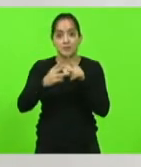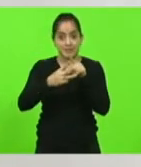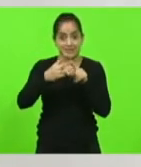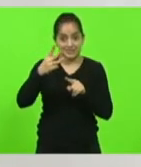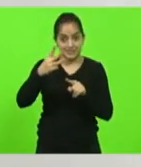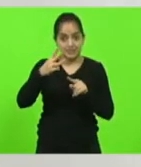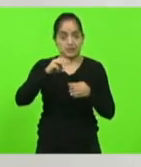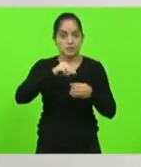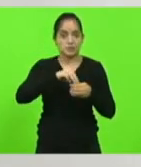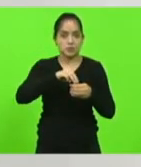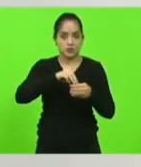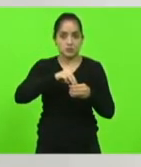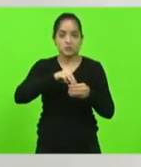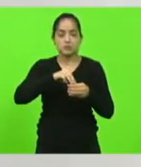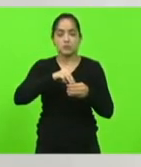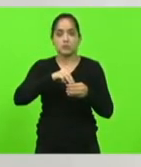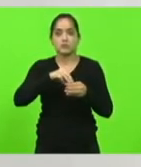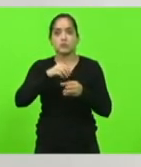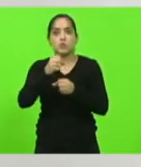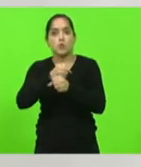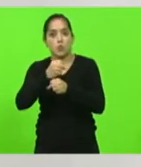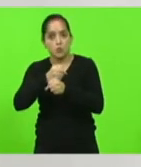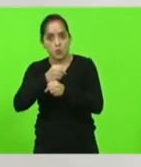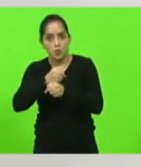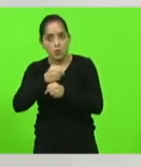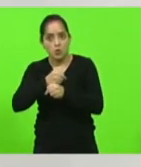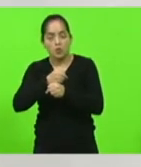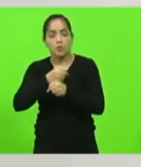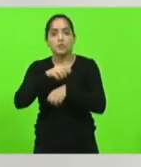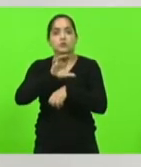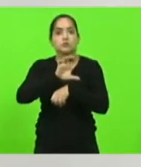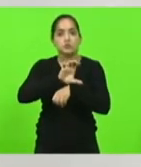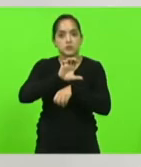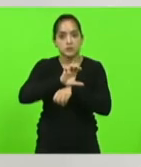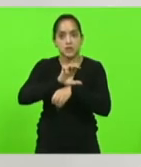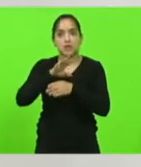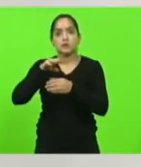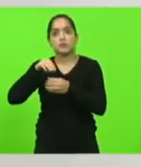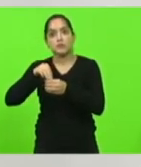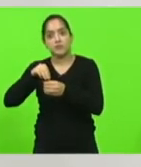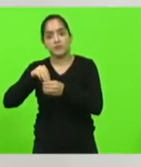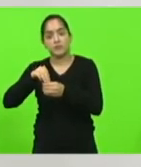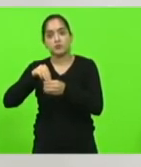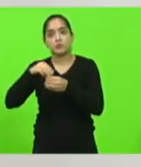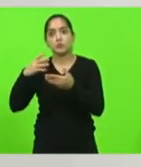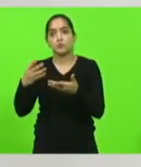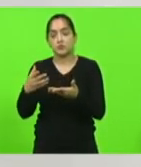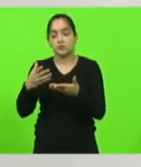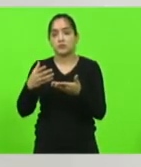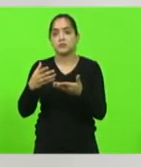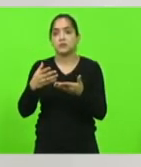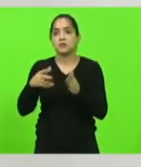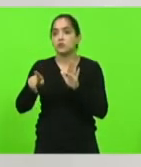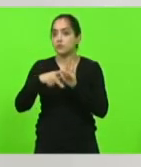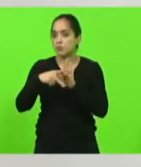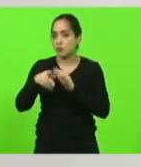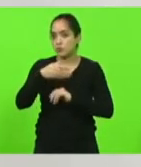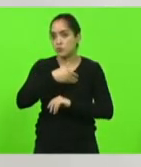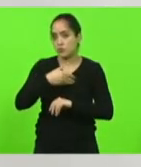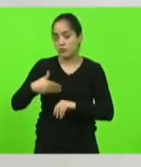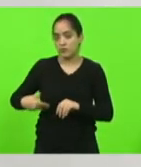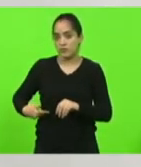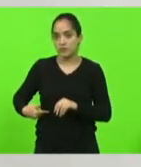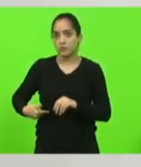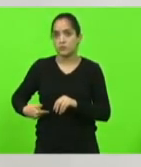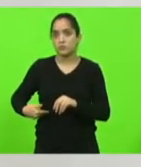com obras evidentemente do estado não só das prefeituras mas sim obras que são do próprio governo portanto